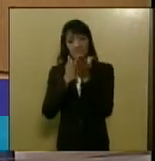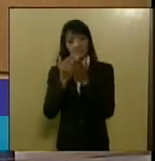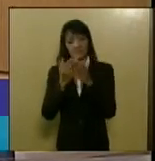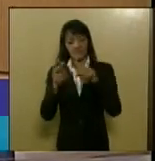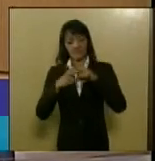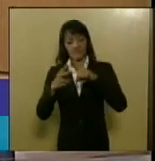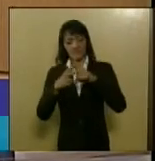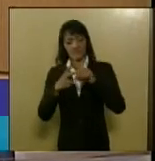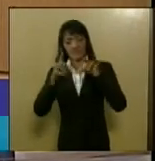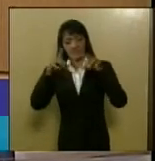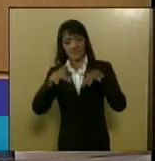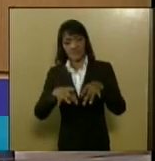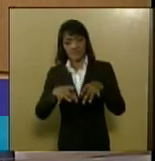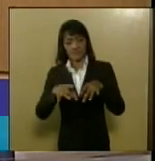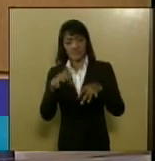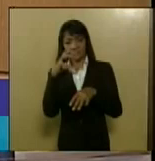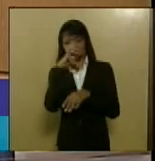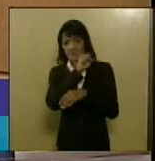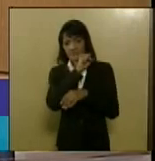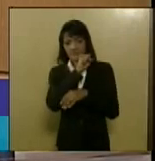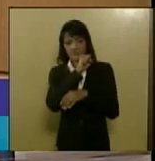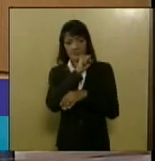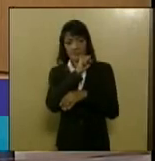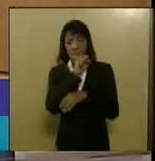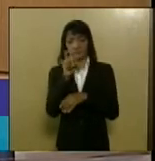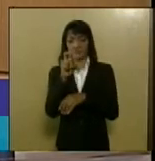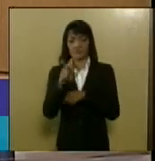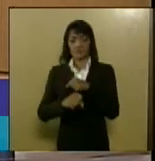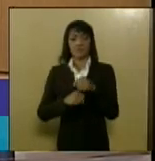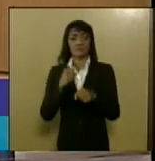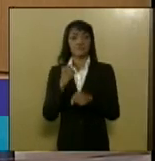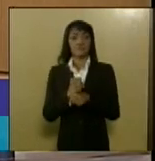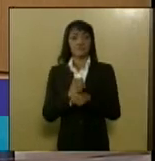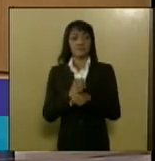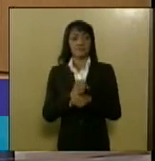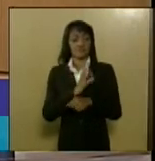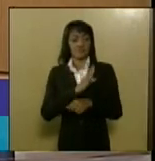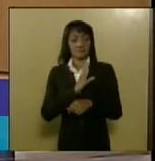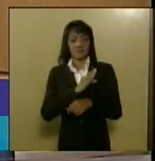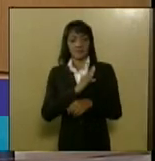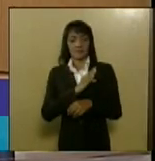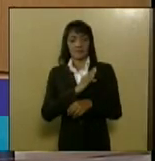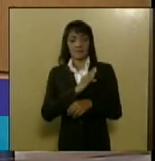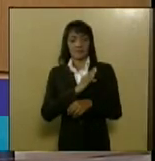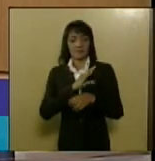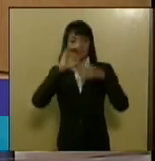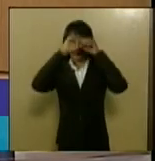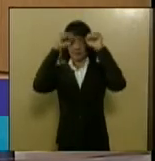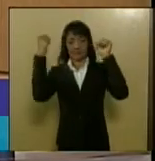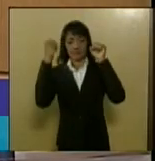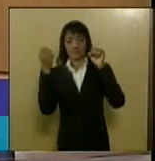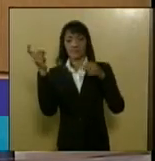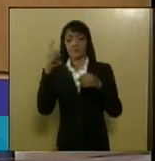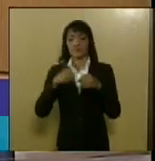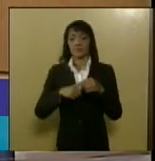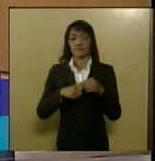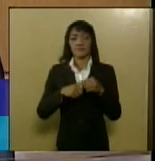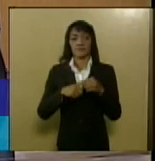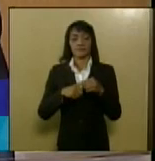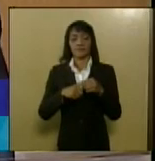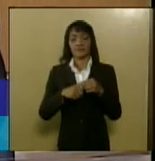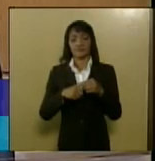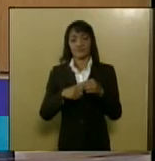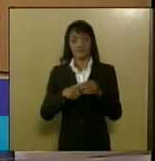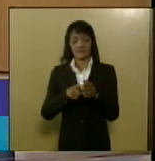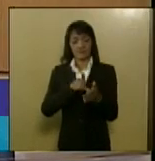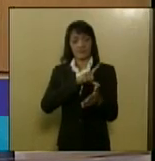brilhante em poucas horas e com 5 anos o risco de ter infarto ou doença cardiovascular vai voltar ao que era antes